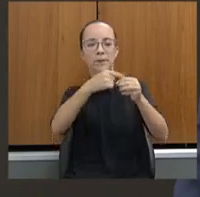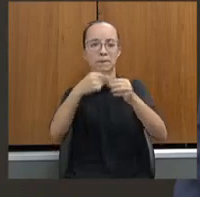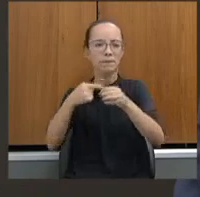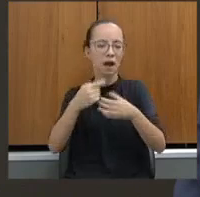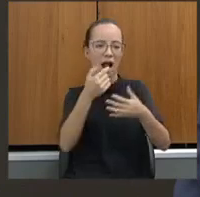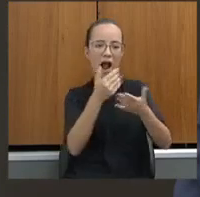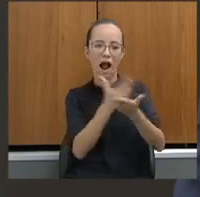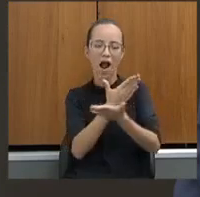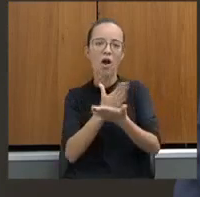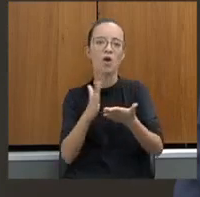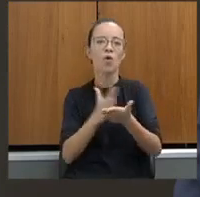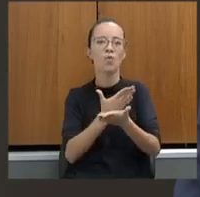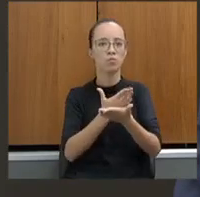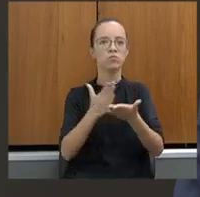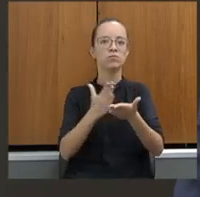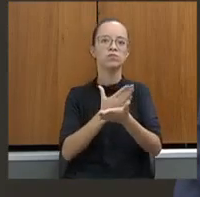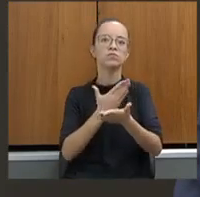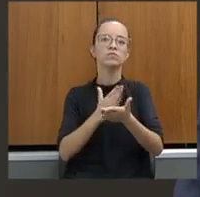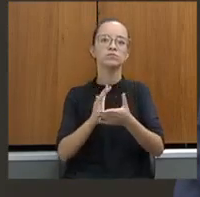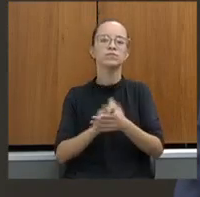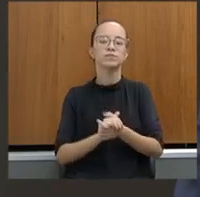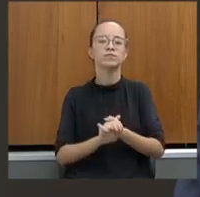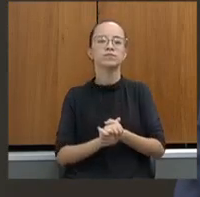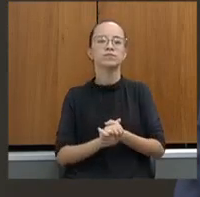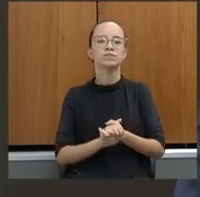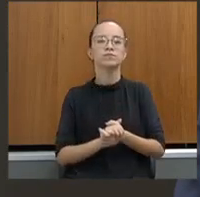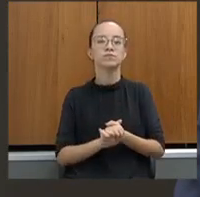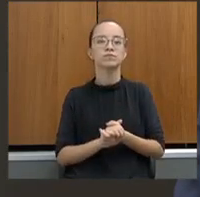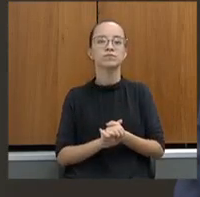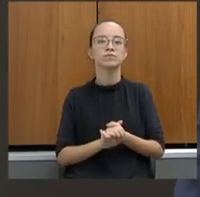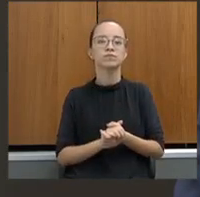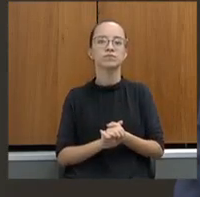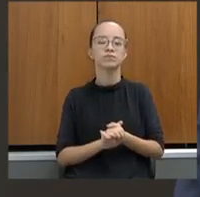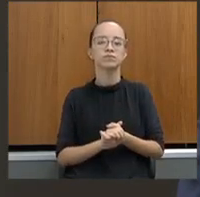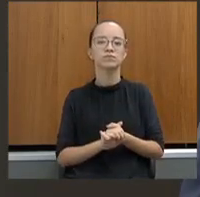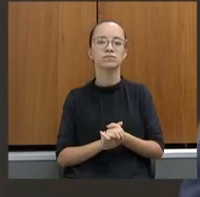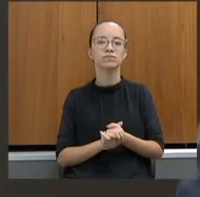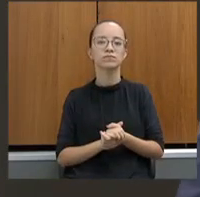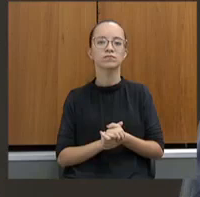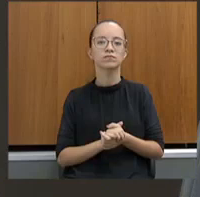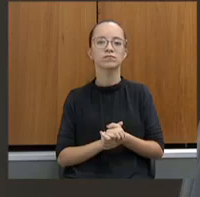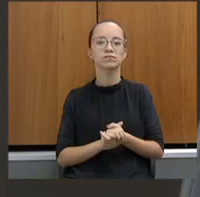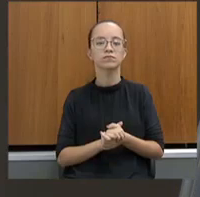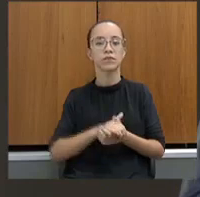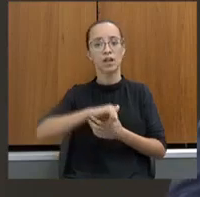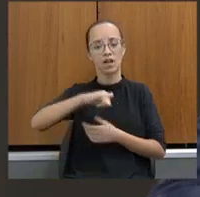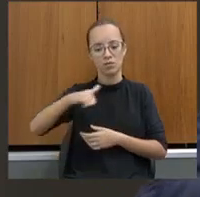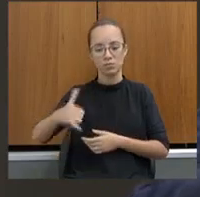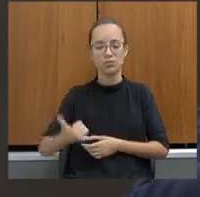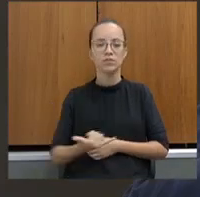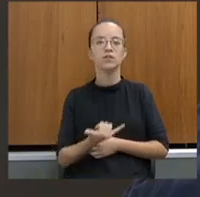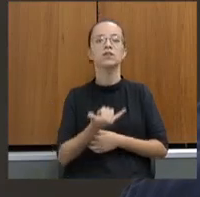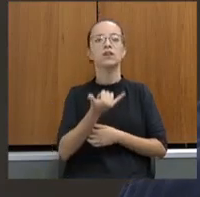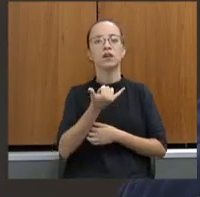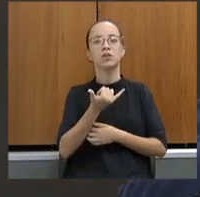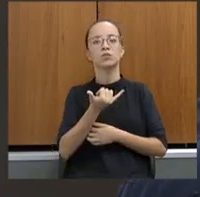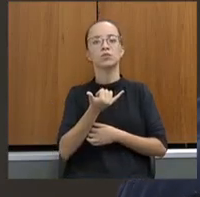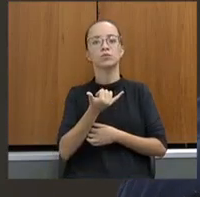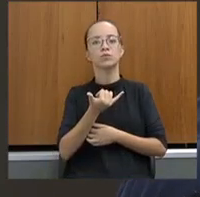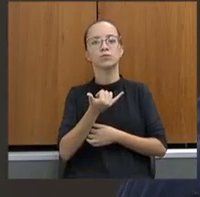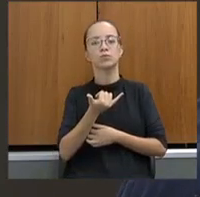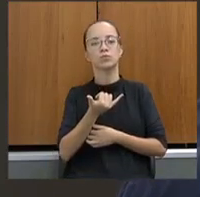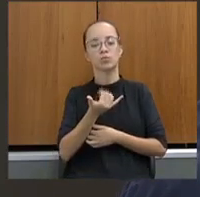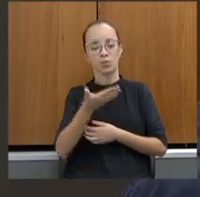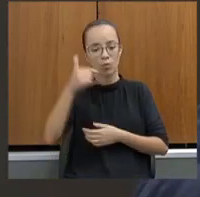voltou muito esse público. Então, a nossa, também aproveitando o momento de balanço, mas também para